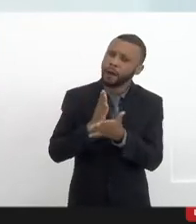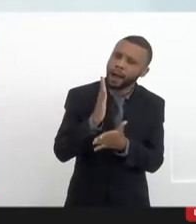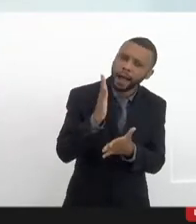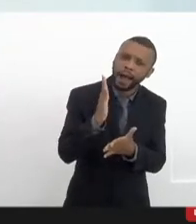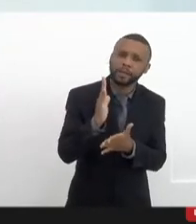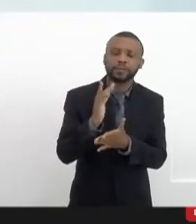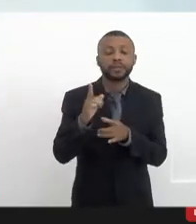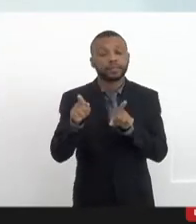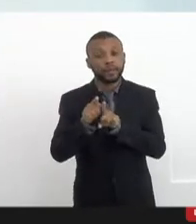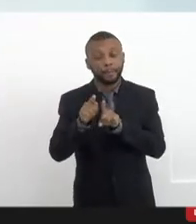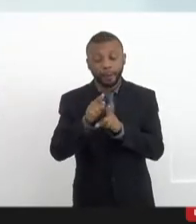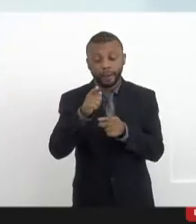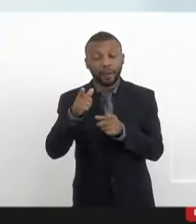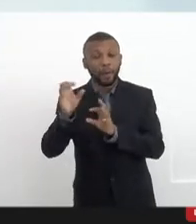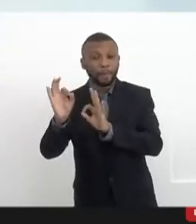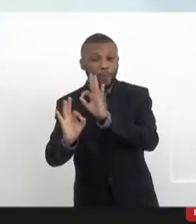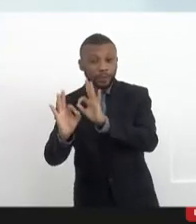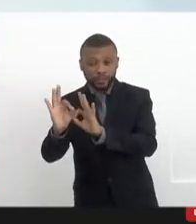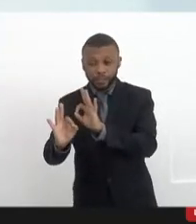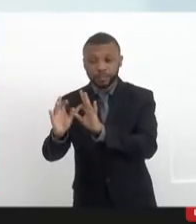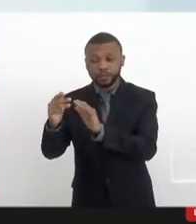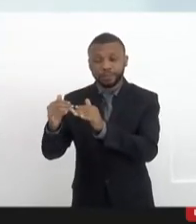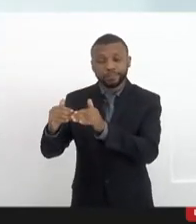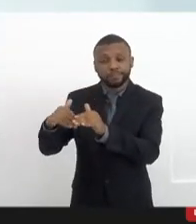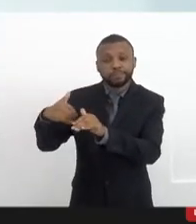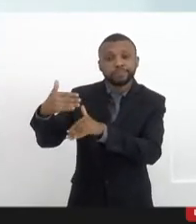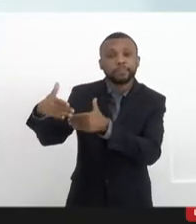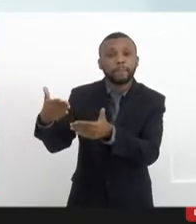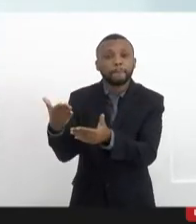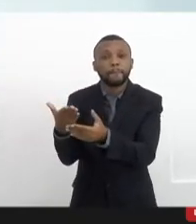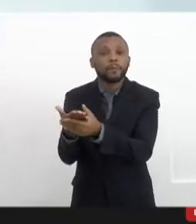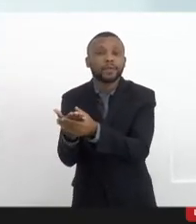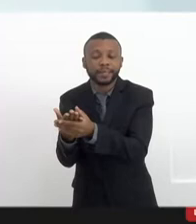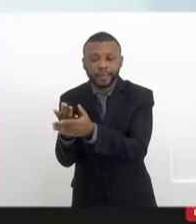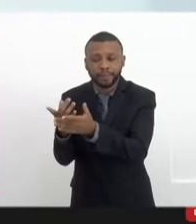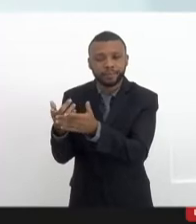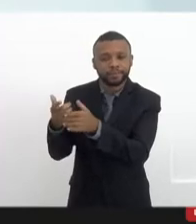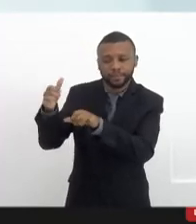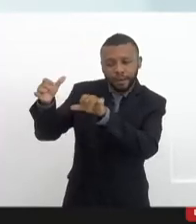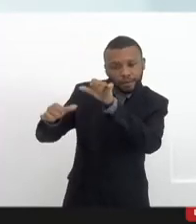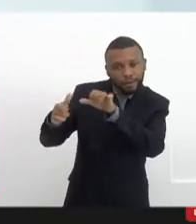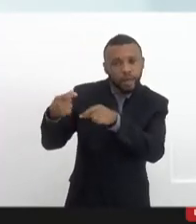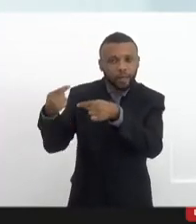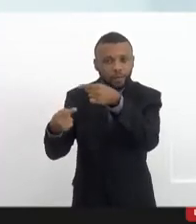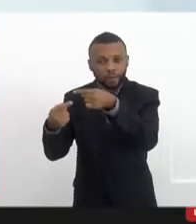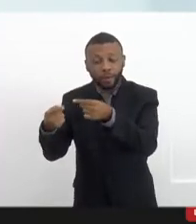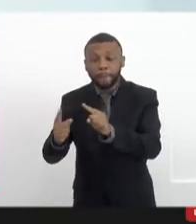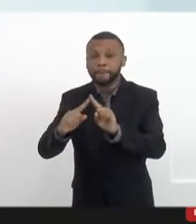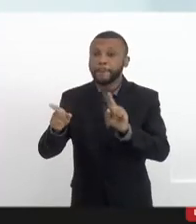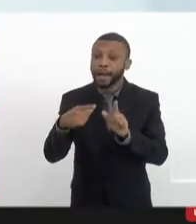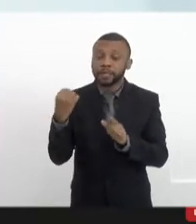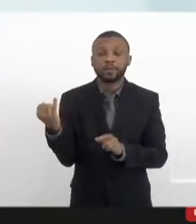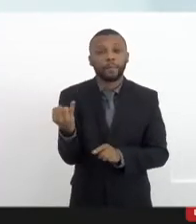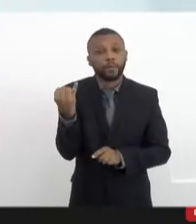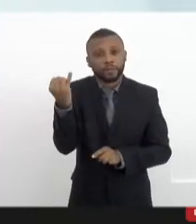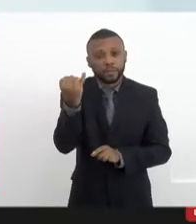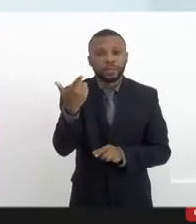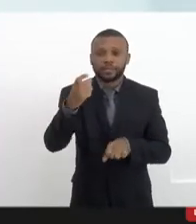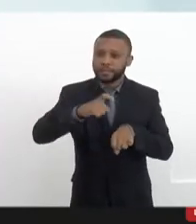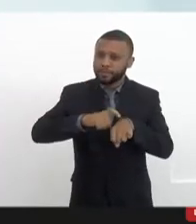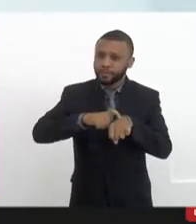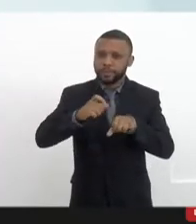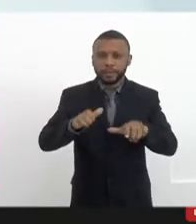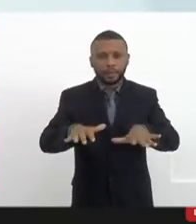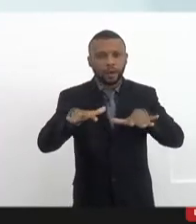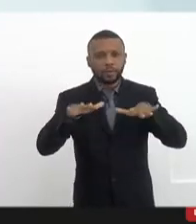que estão em tramitação, mas acho que um dos desdobramentos dessa audiência pública